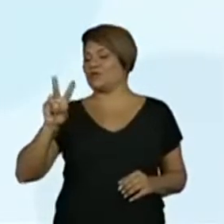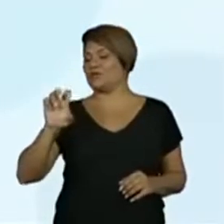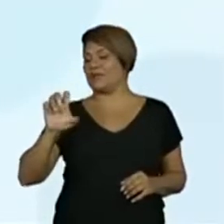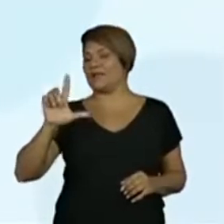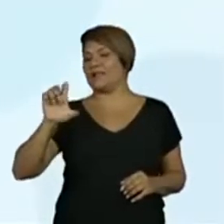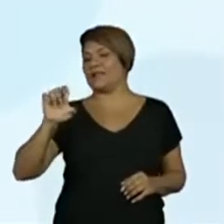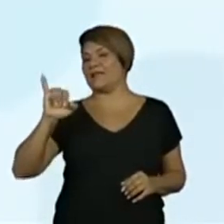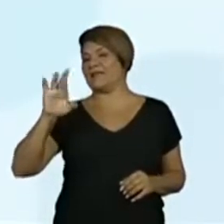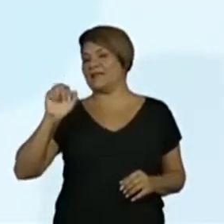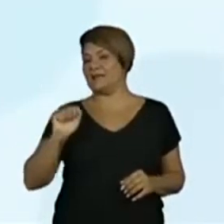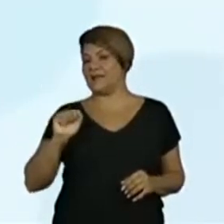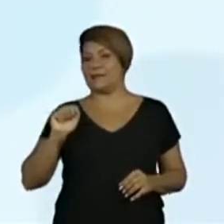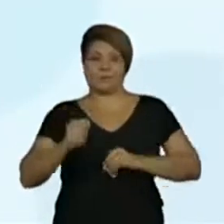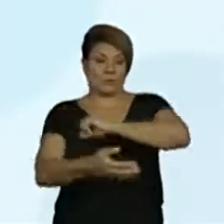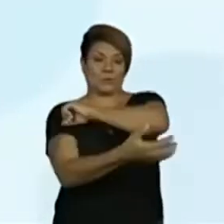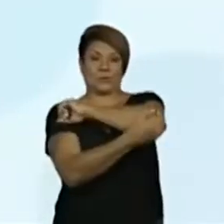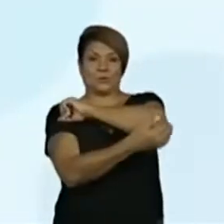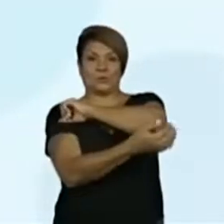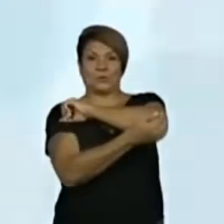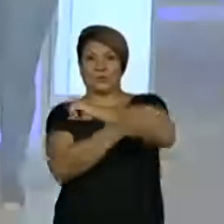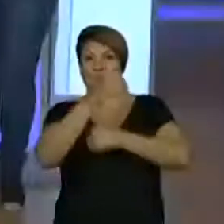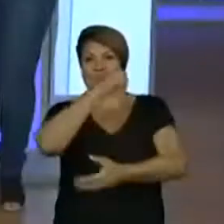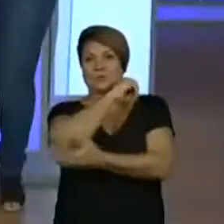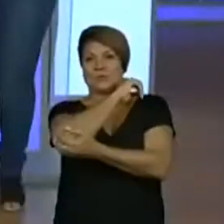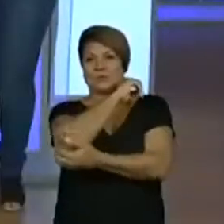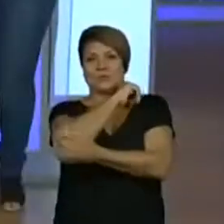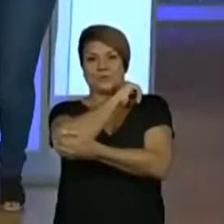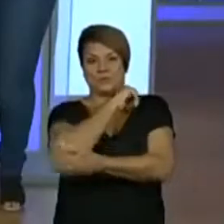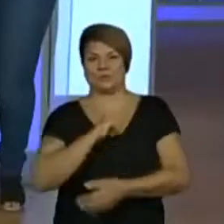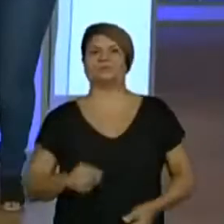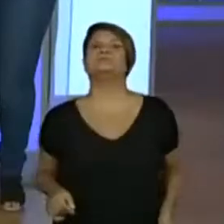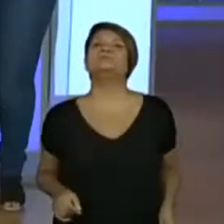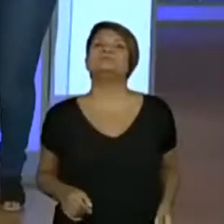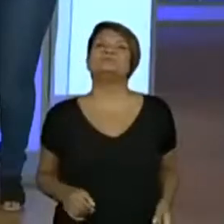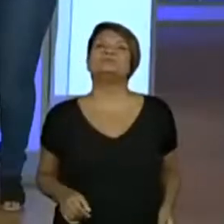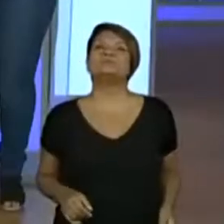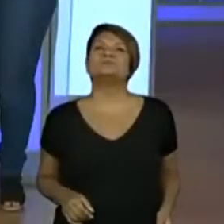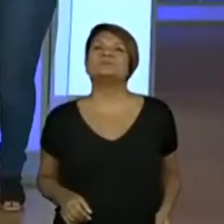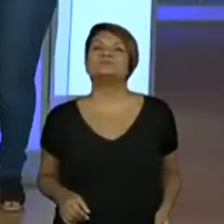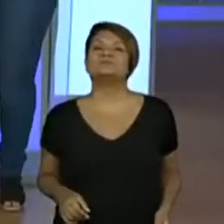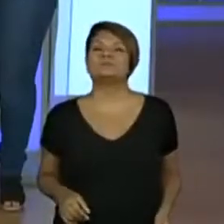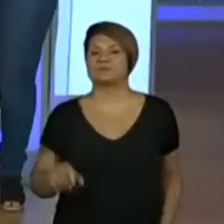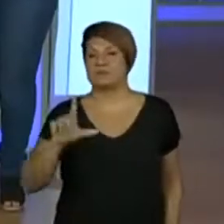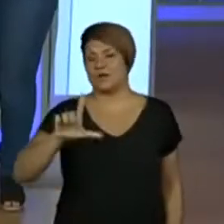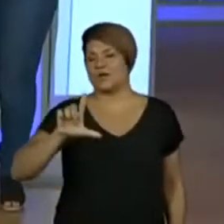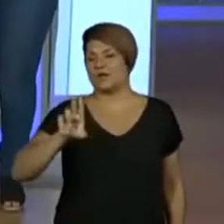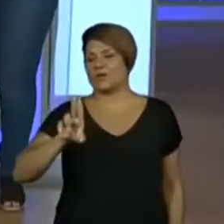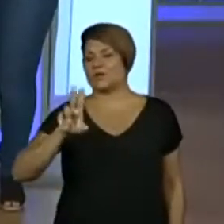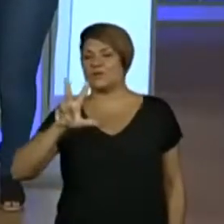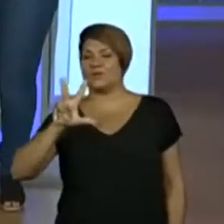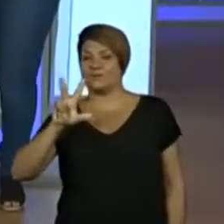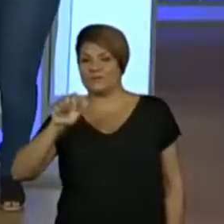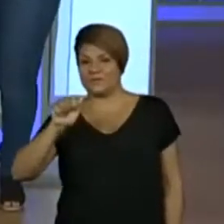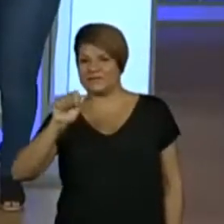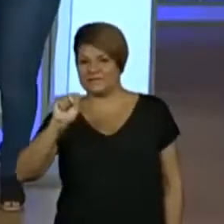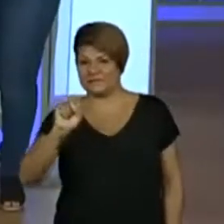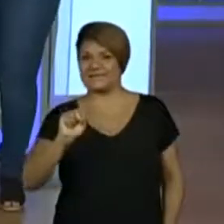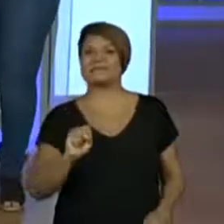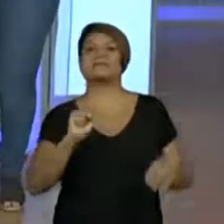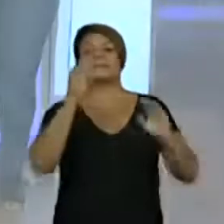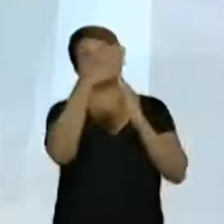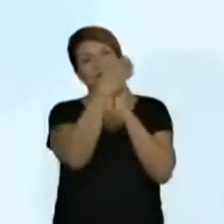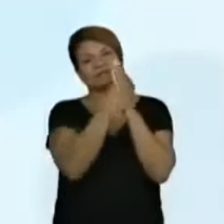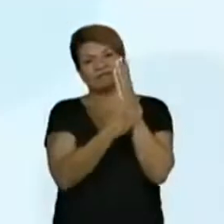cotovelo. Ótimo. E as luvas vão proteger a